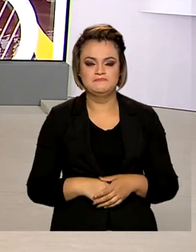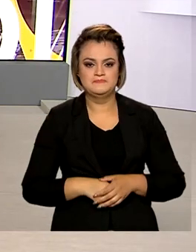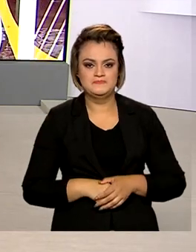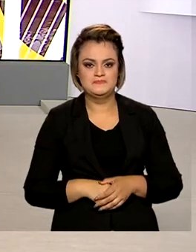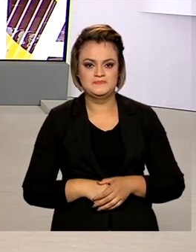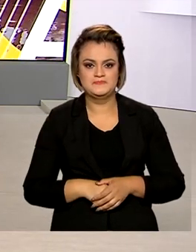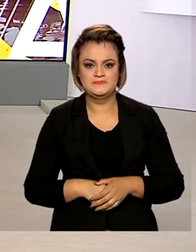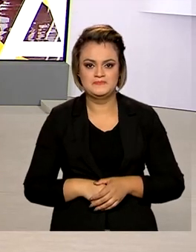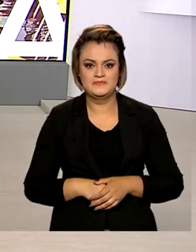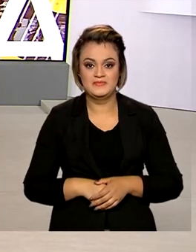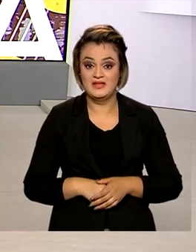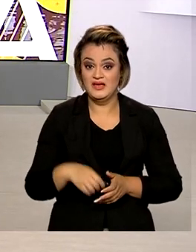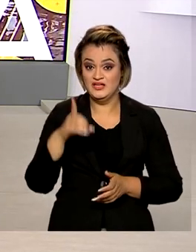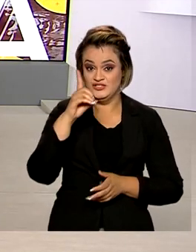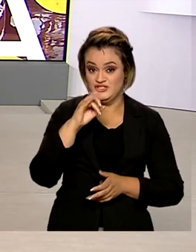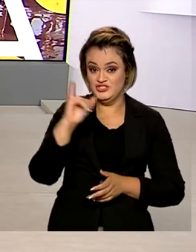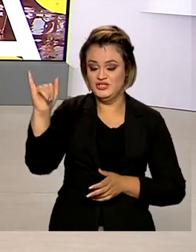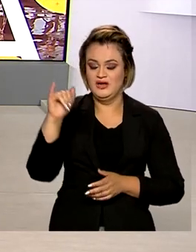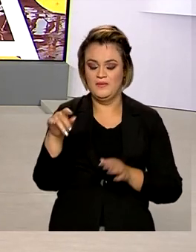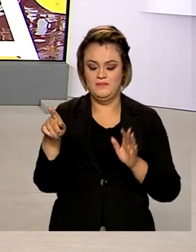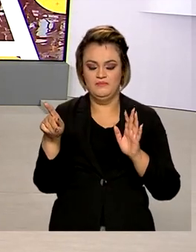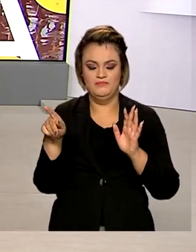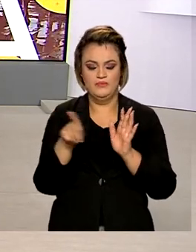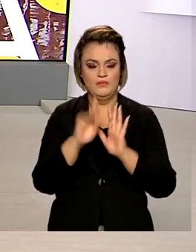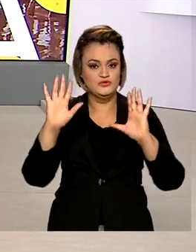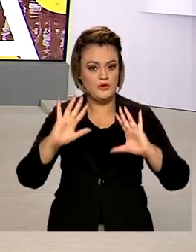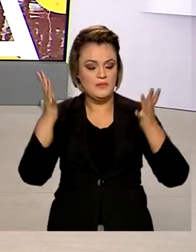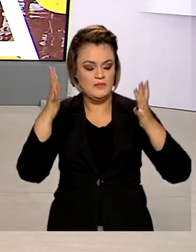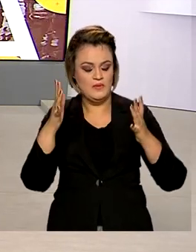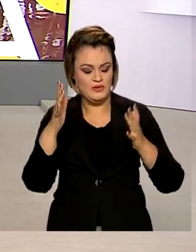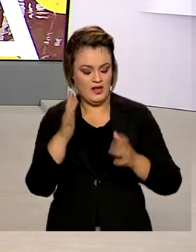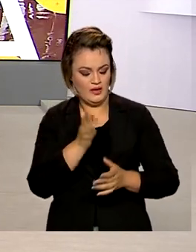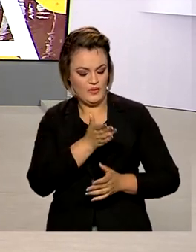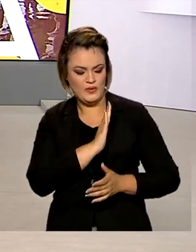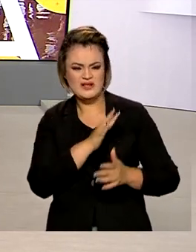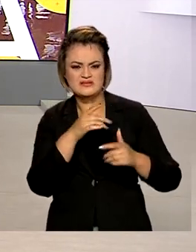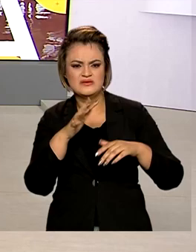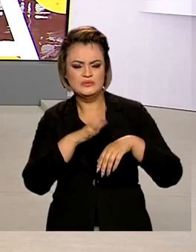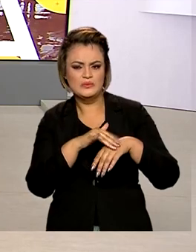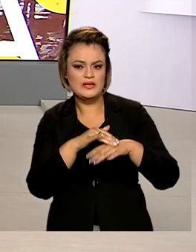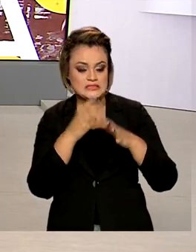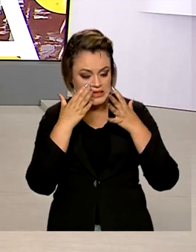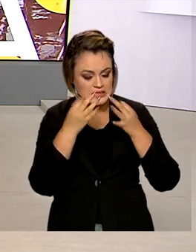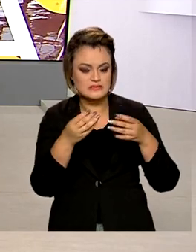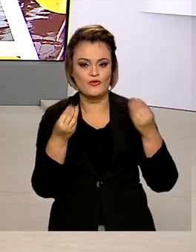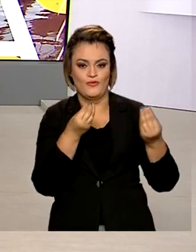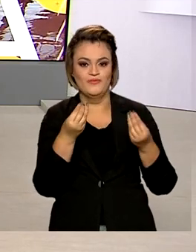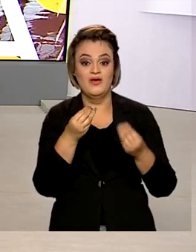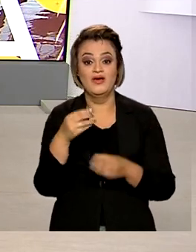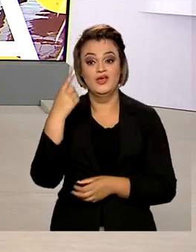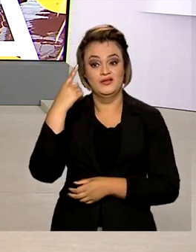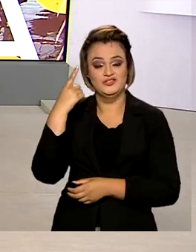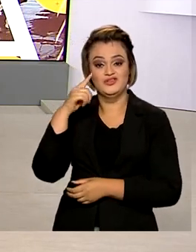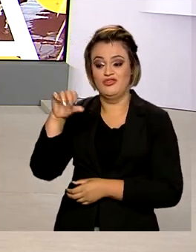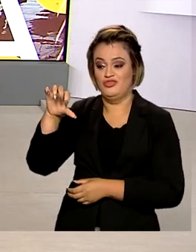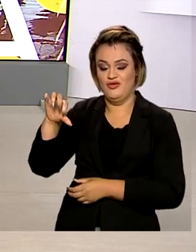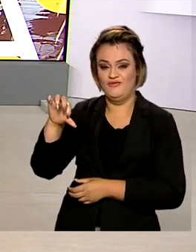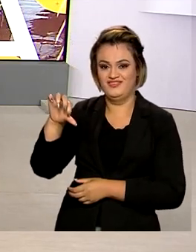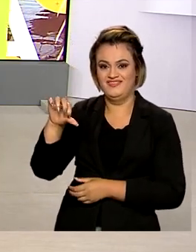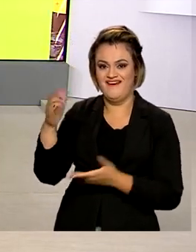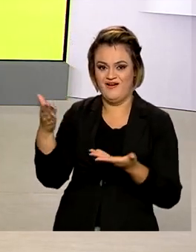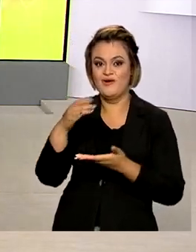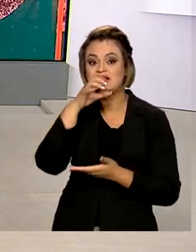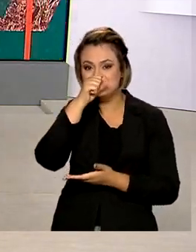O dia da insuficiência cardíaca foi celebrado no último sábado, 9 de julho. A data é para